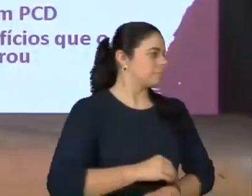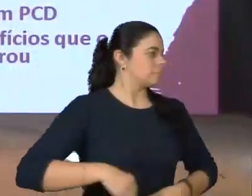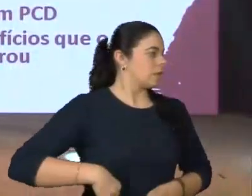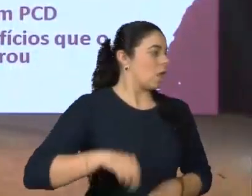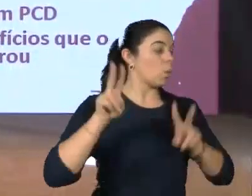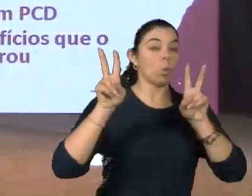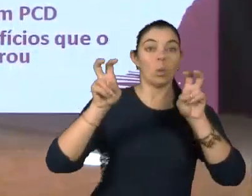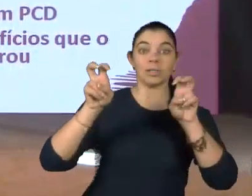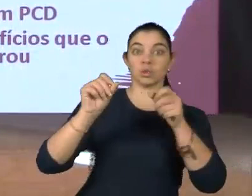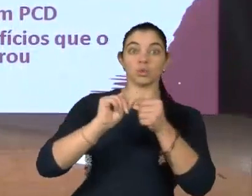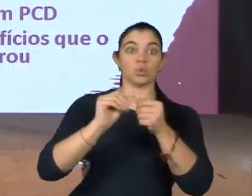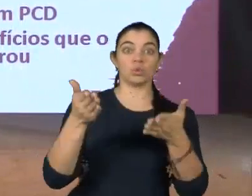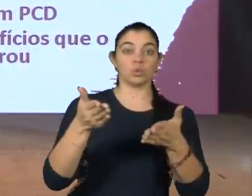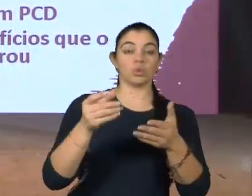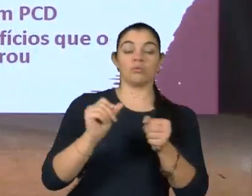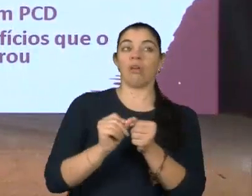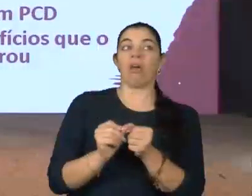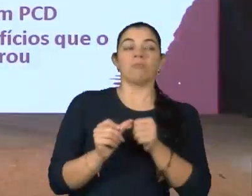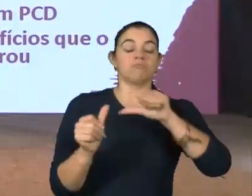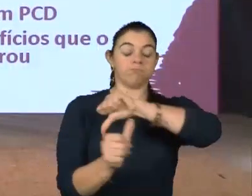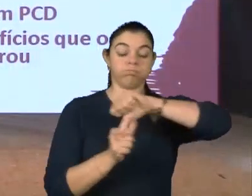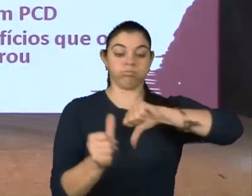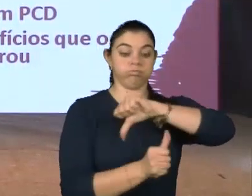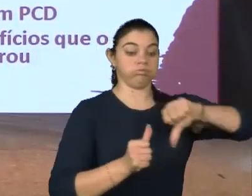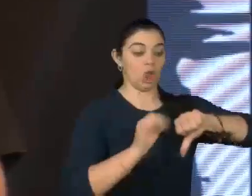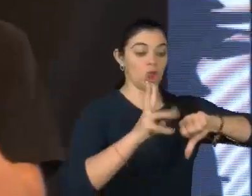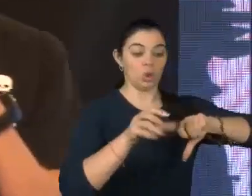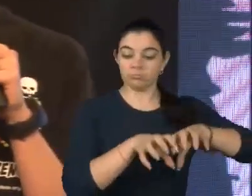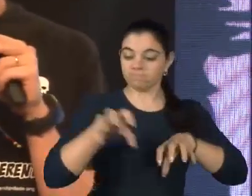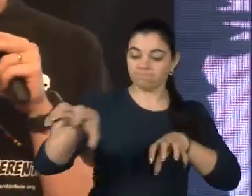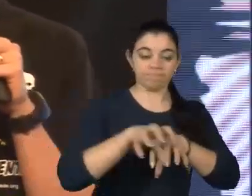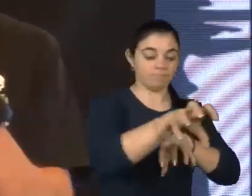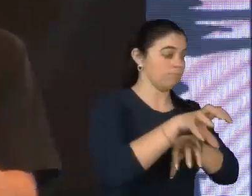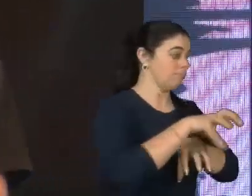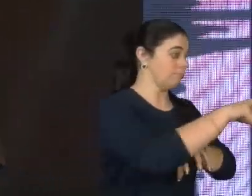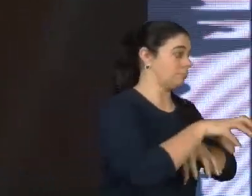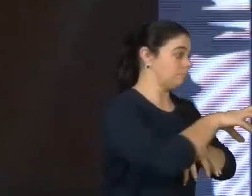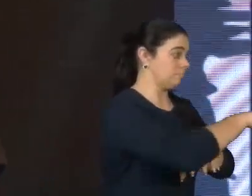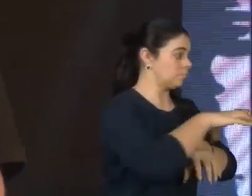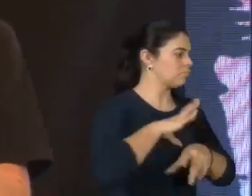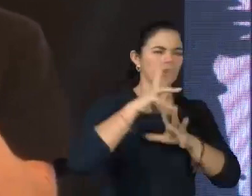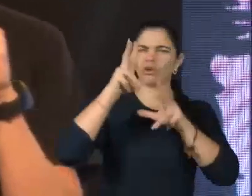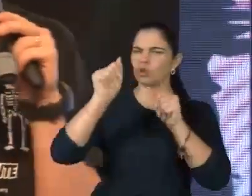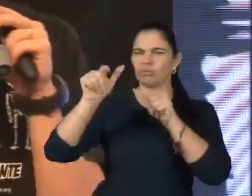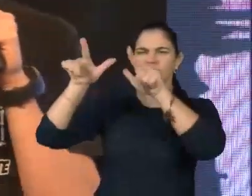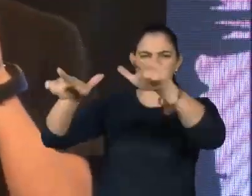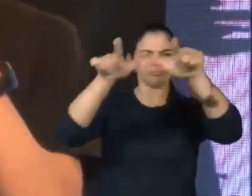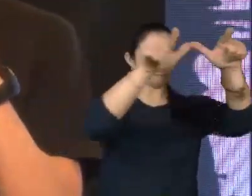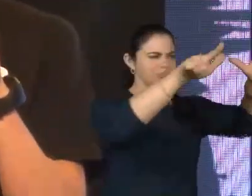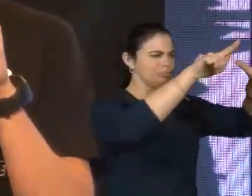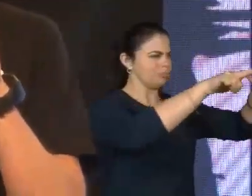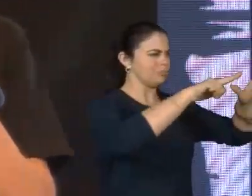assunto transversal. Afinal de contas, todas as áreas, finanças, negócios, operações, logística,